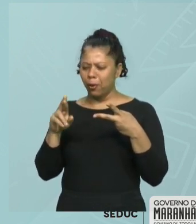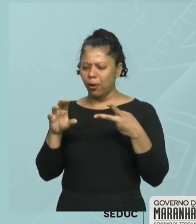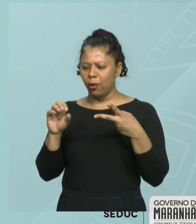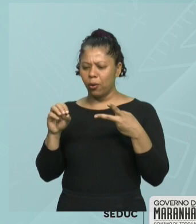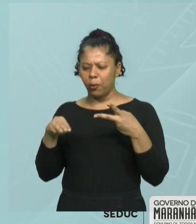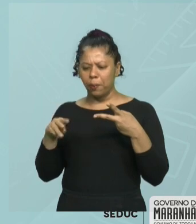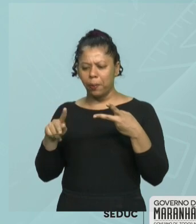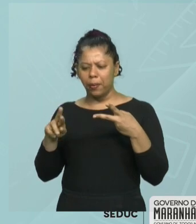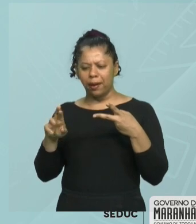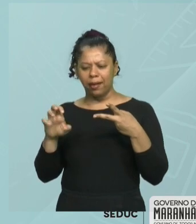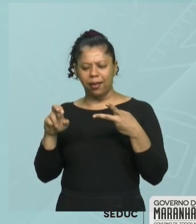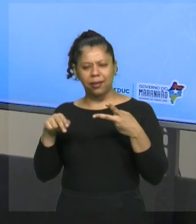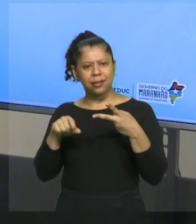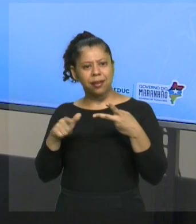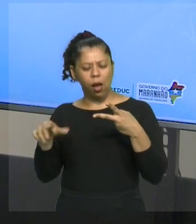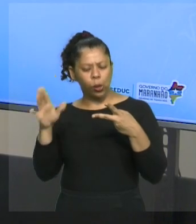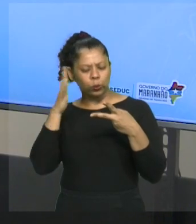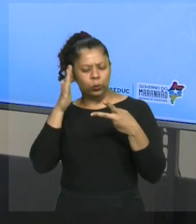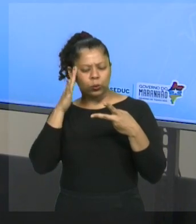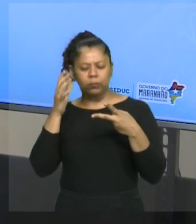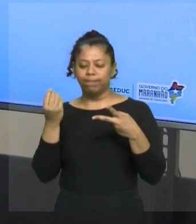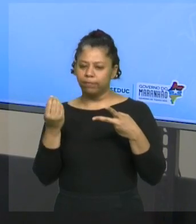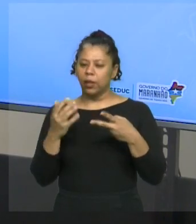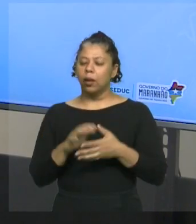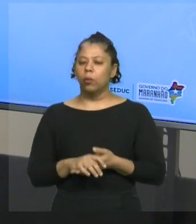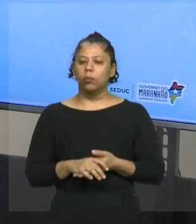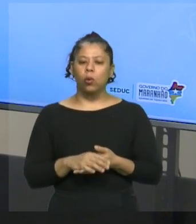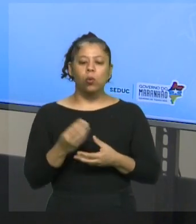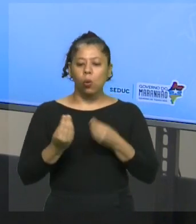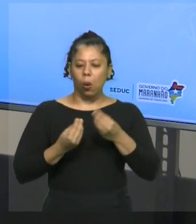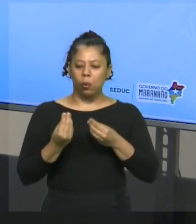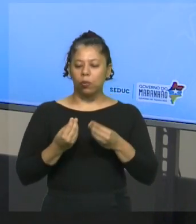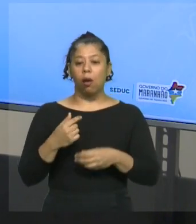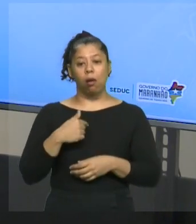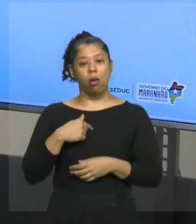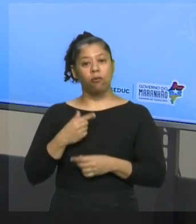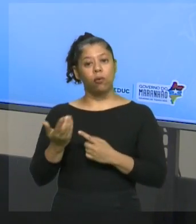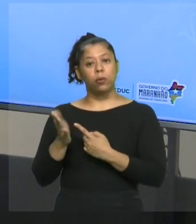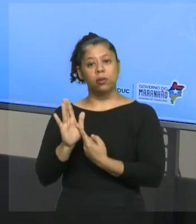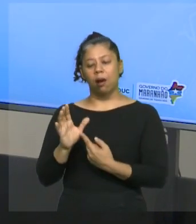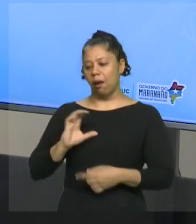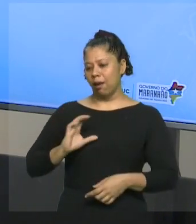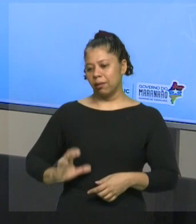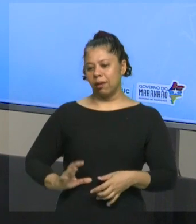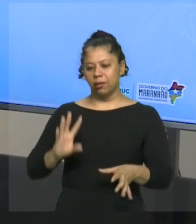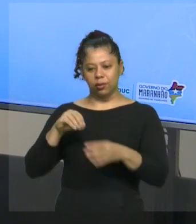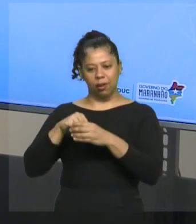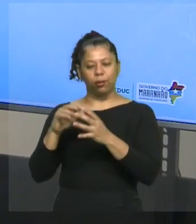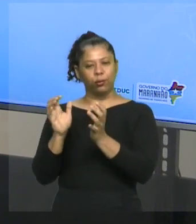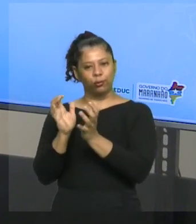elencar cada elemento, eu vou te falar qual é a característica desses elementos. E aí, você vai